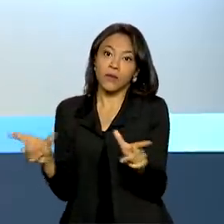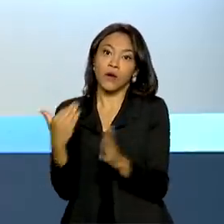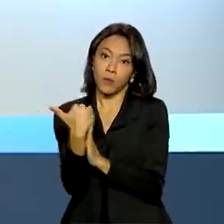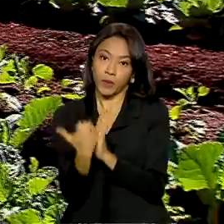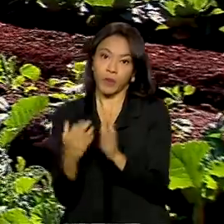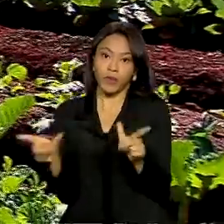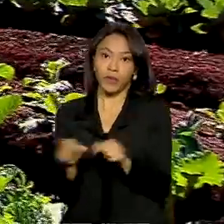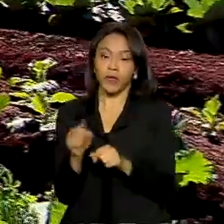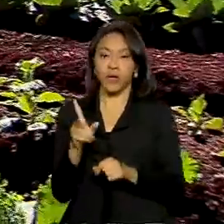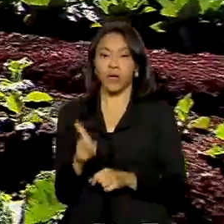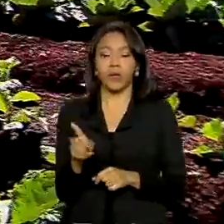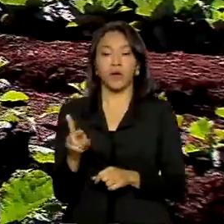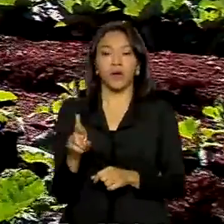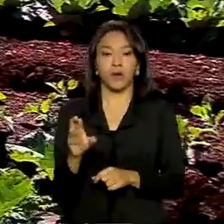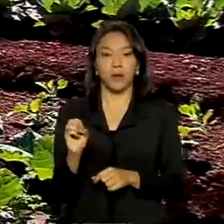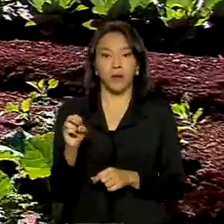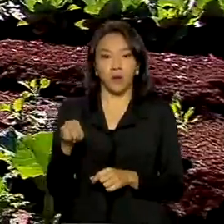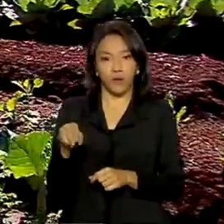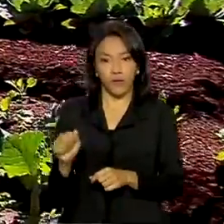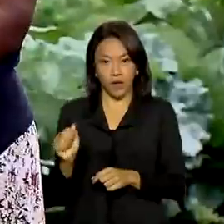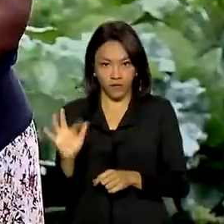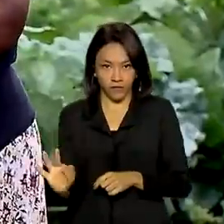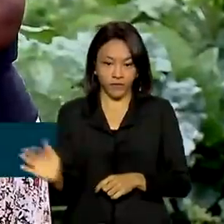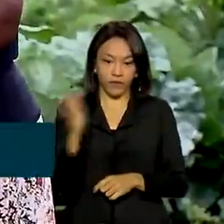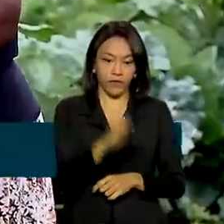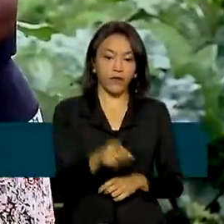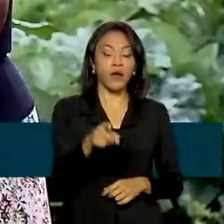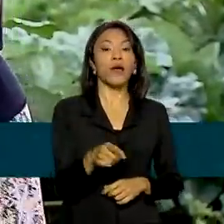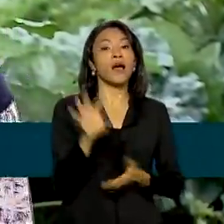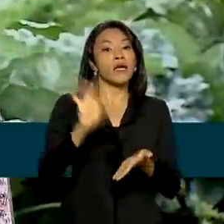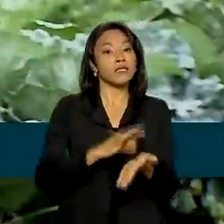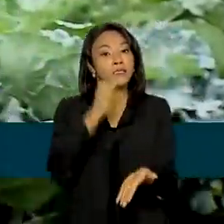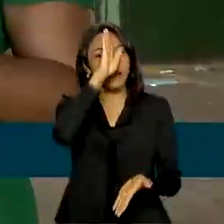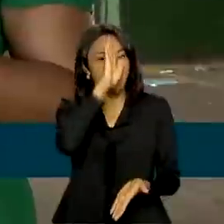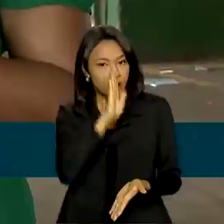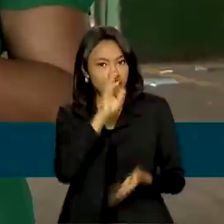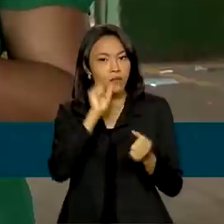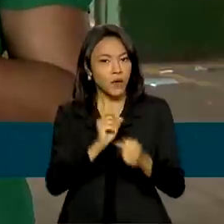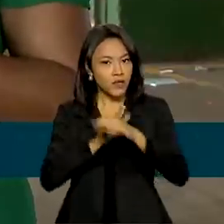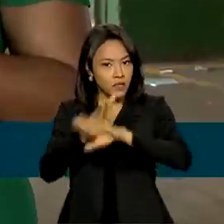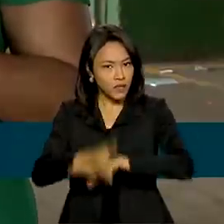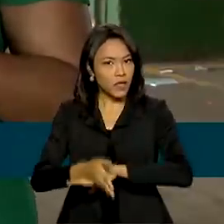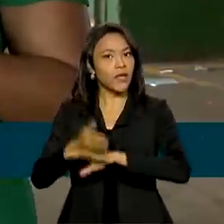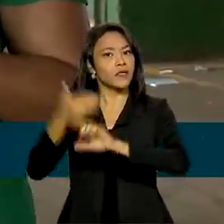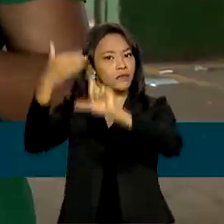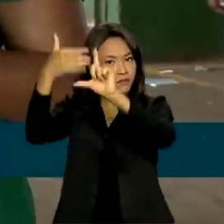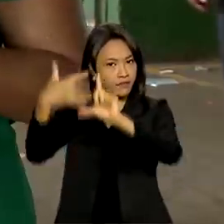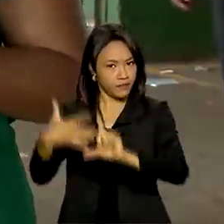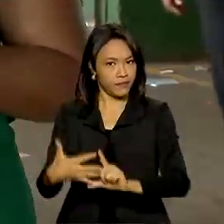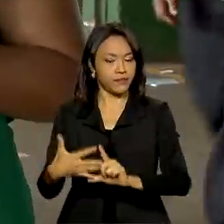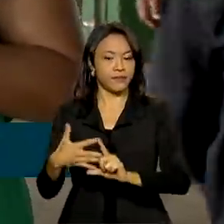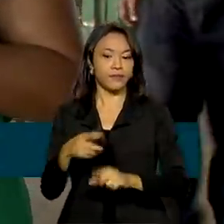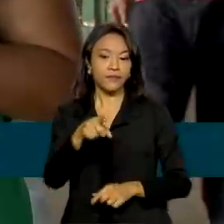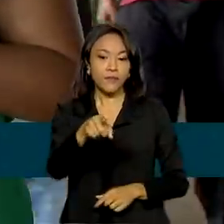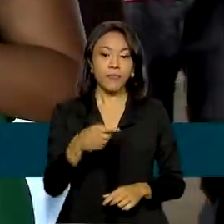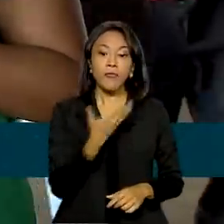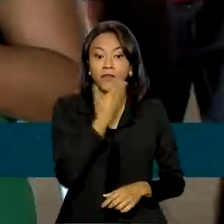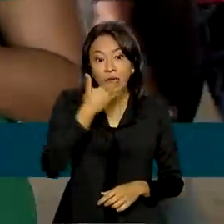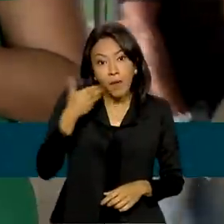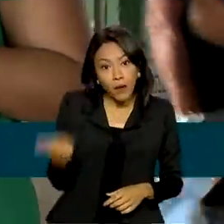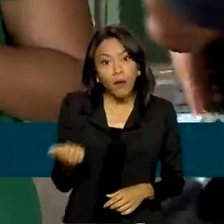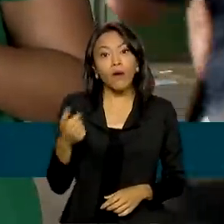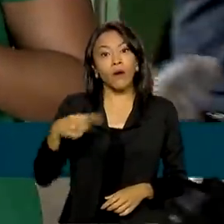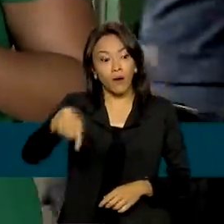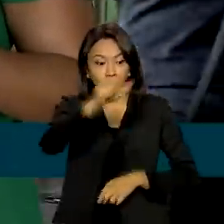A inscrição é gratuita e pode ser feita pela internet. As mudanças no cadastro devem trazer melhorias para um